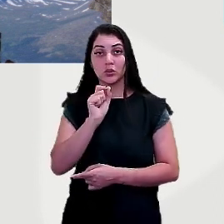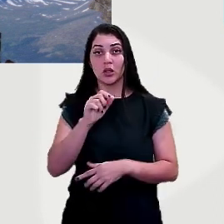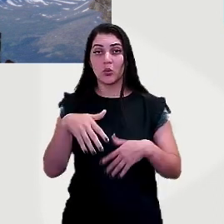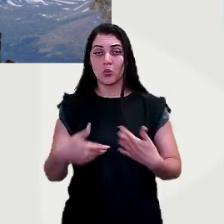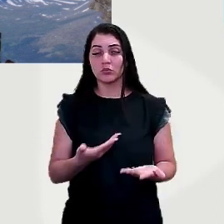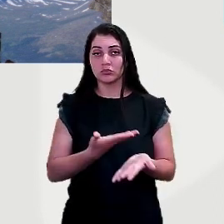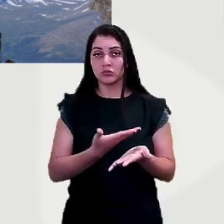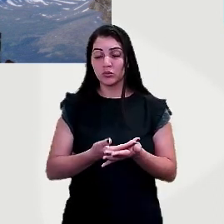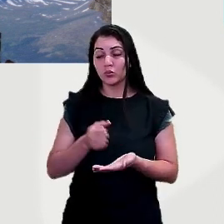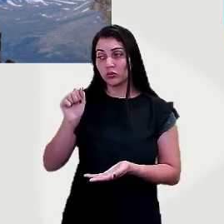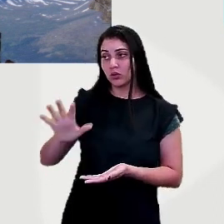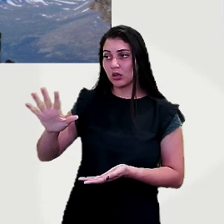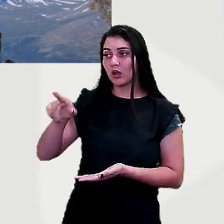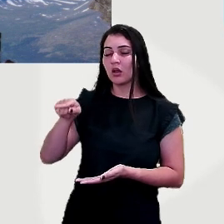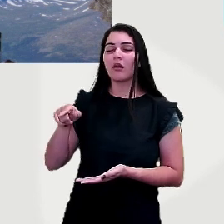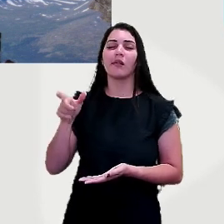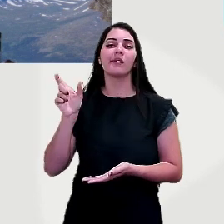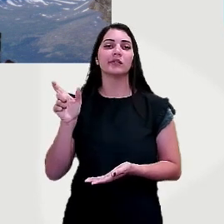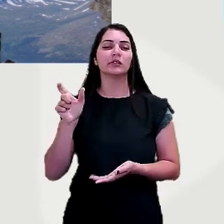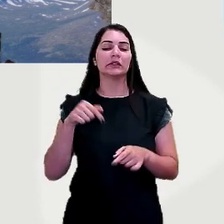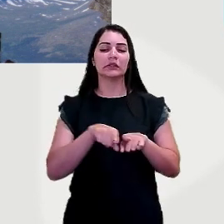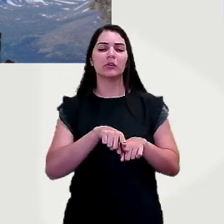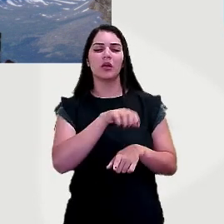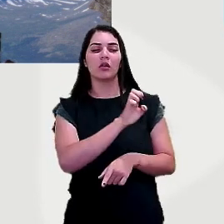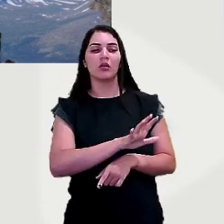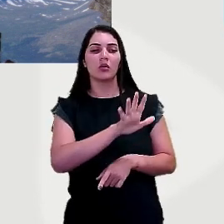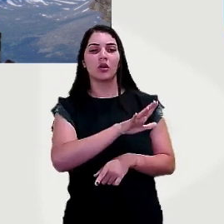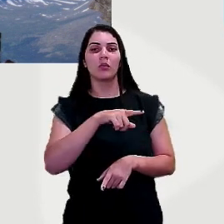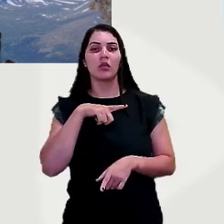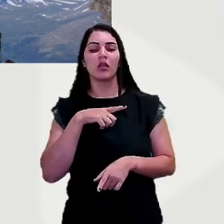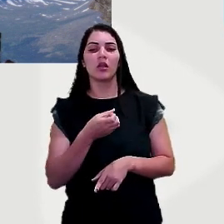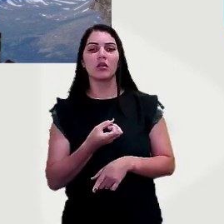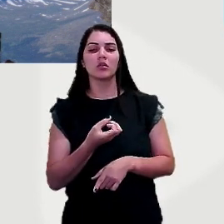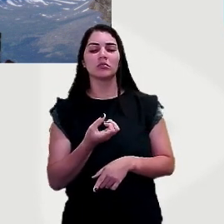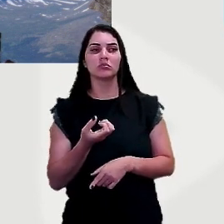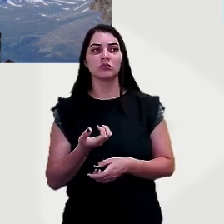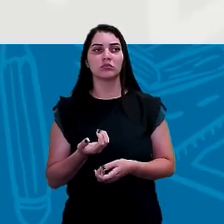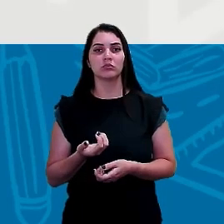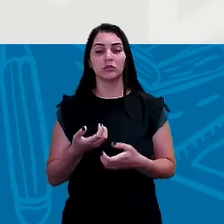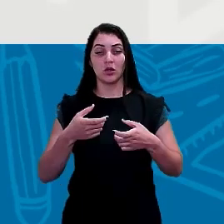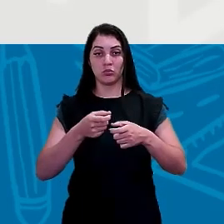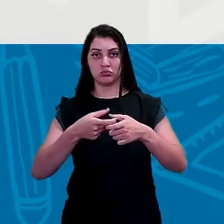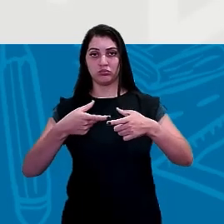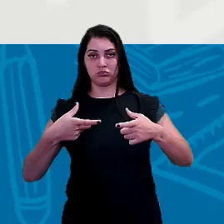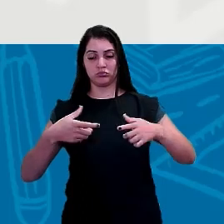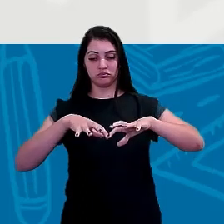estuda o continente asiático e o continente europeu, a gente vai ver que eles têm uma continuidade assim, na extensão